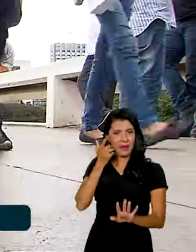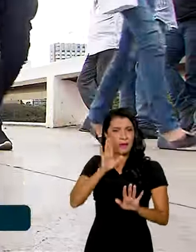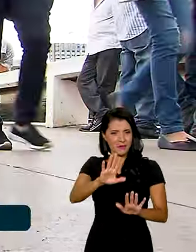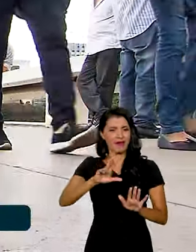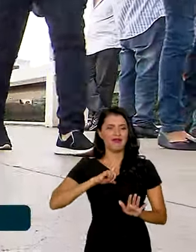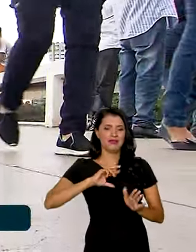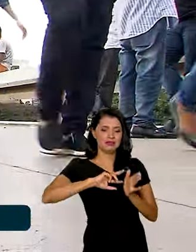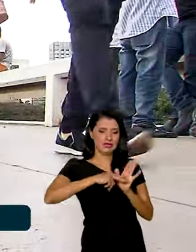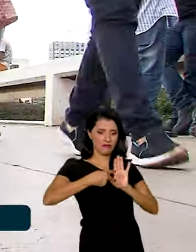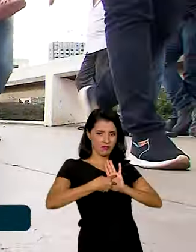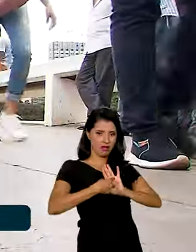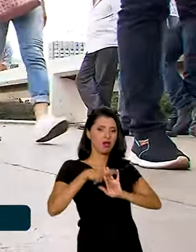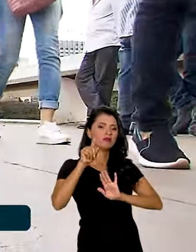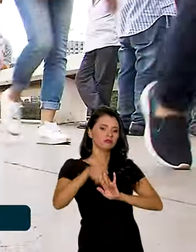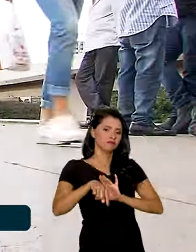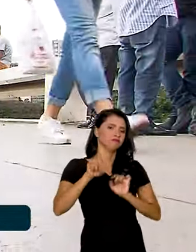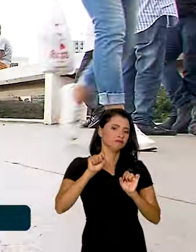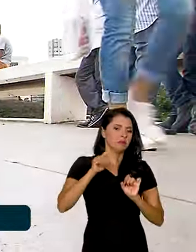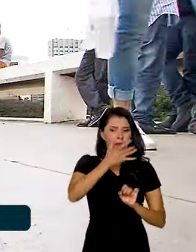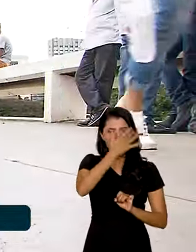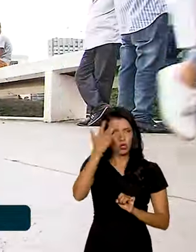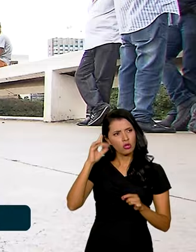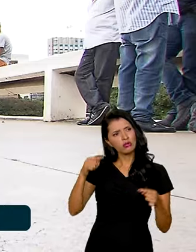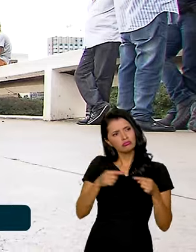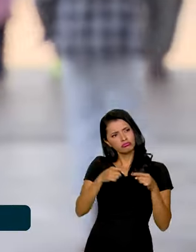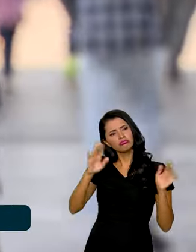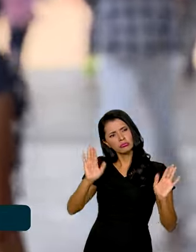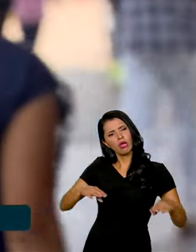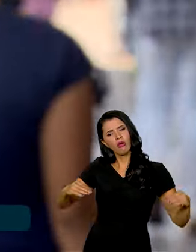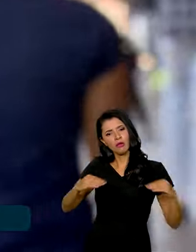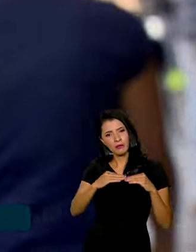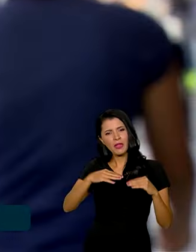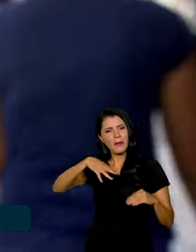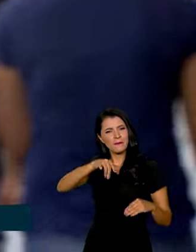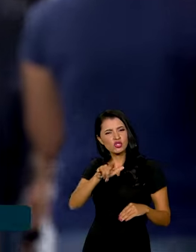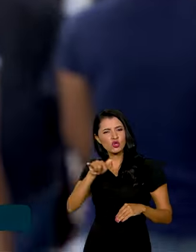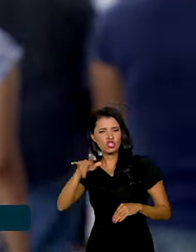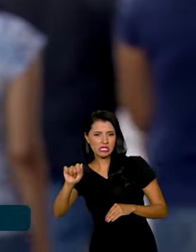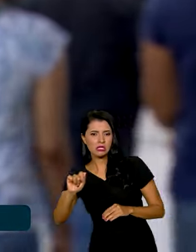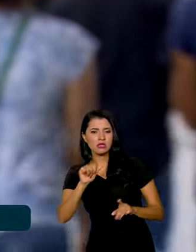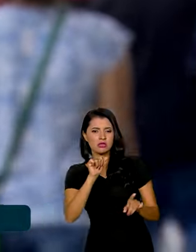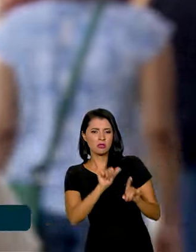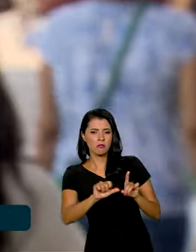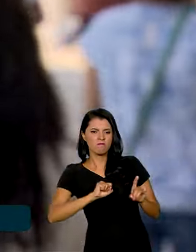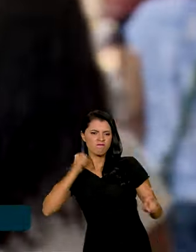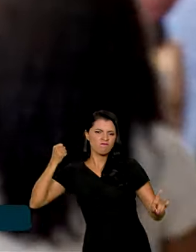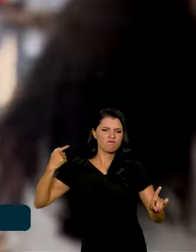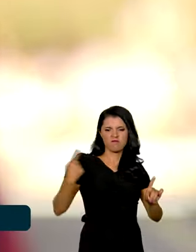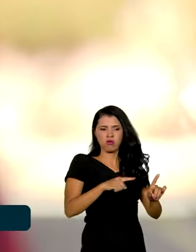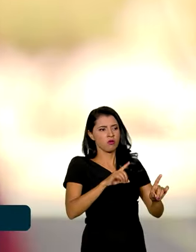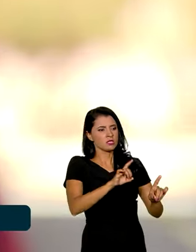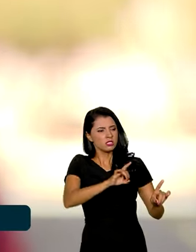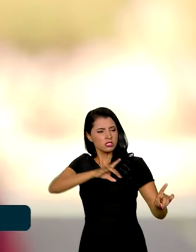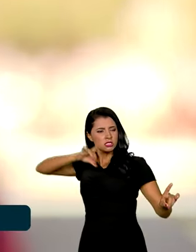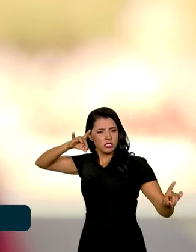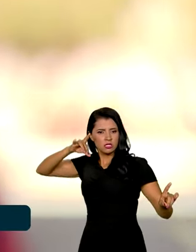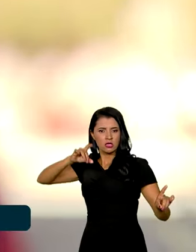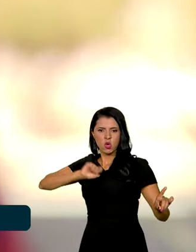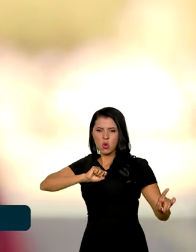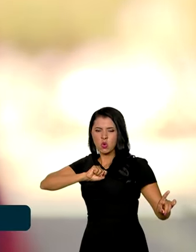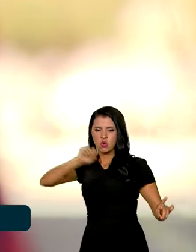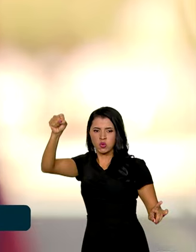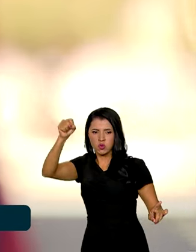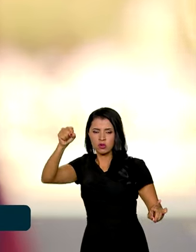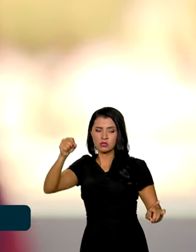um significado que faz sentido para muita gente. Misoginia é o sentimento de repulsa, ódio